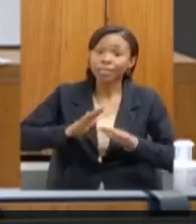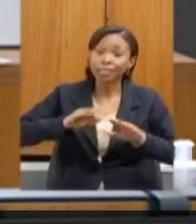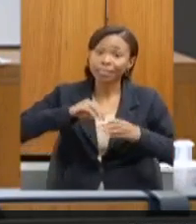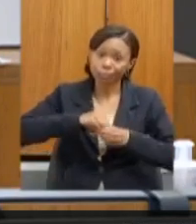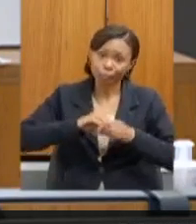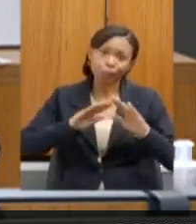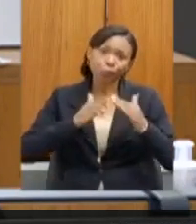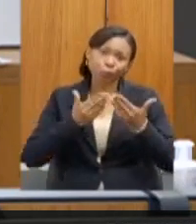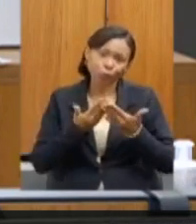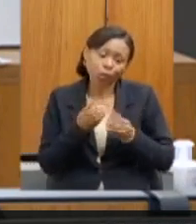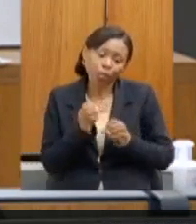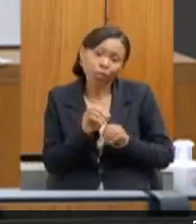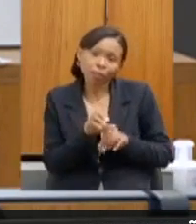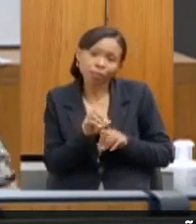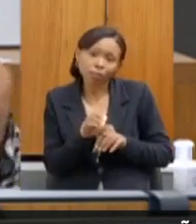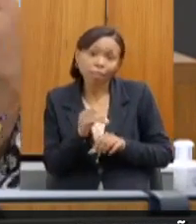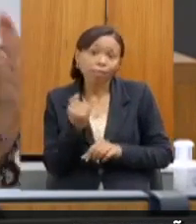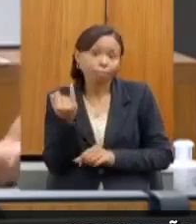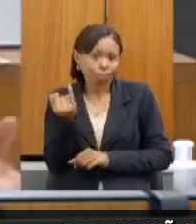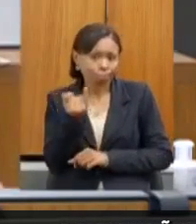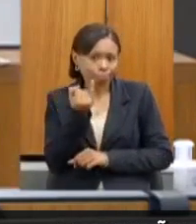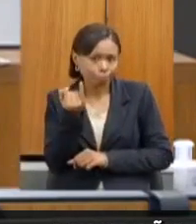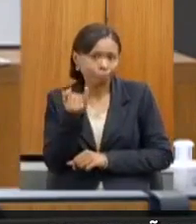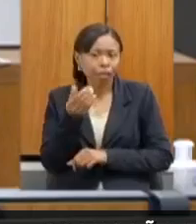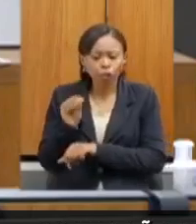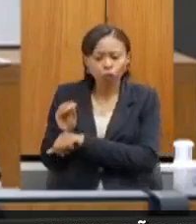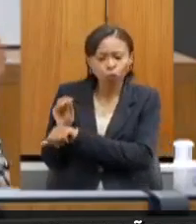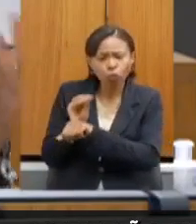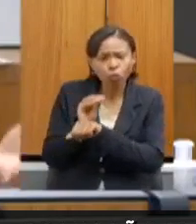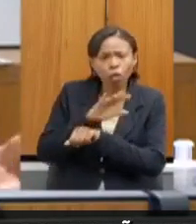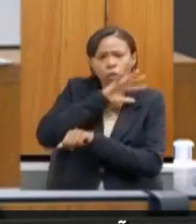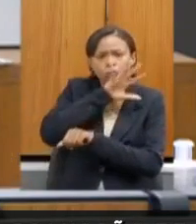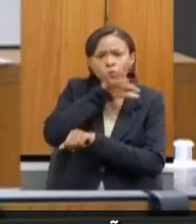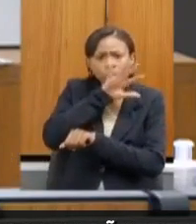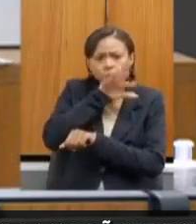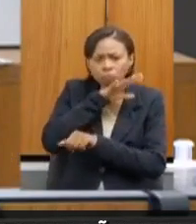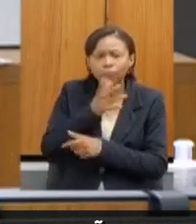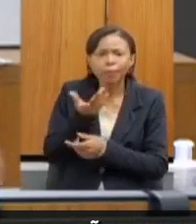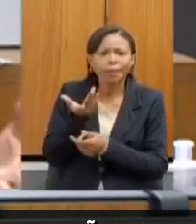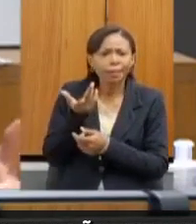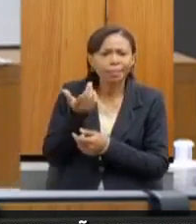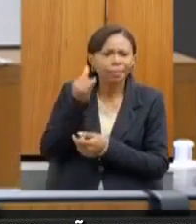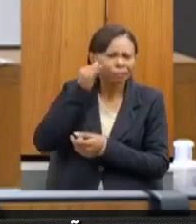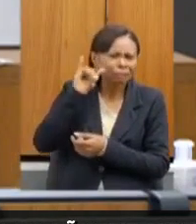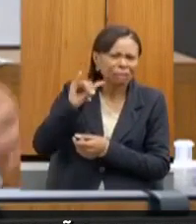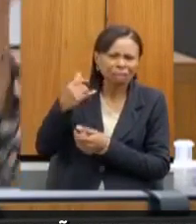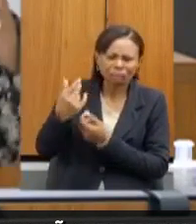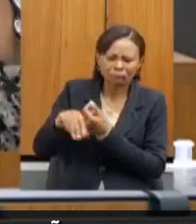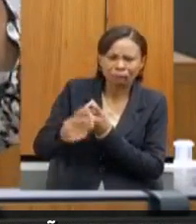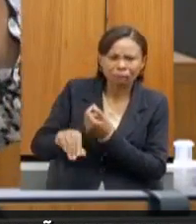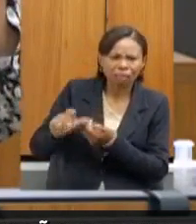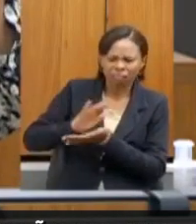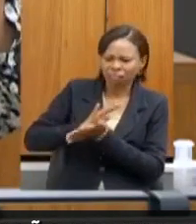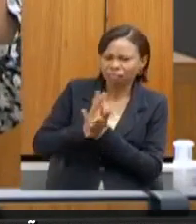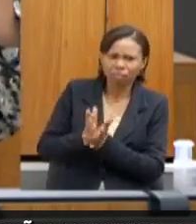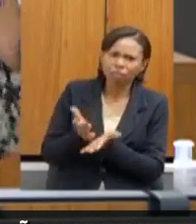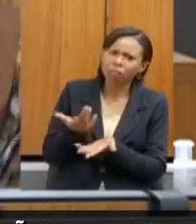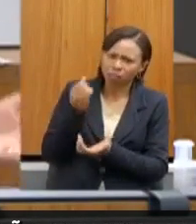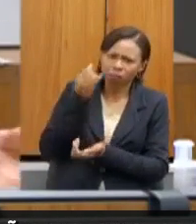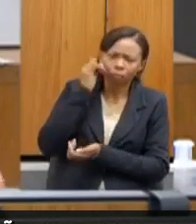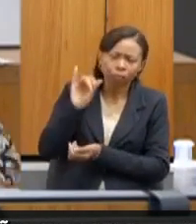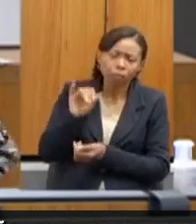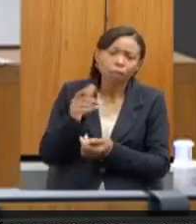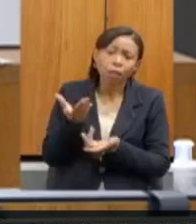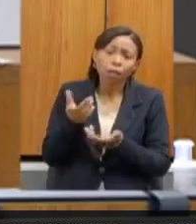mostrando a importância do trato animal, combatendo maus tratos animais, falando um pouco do